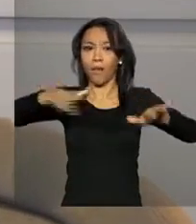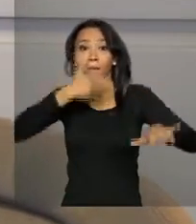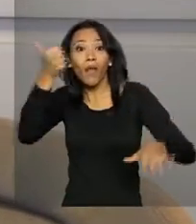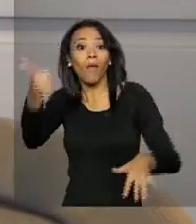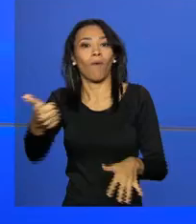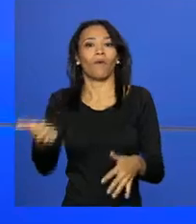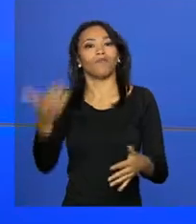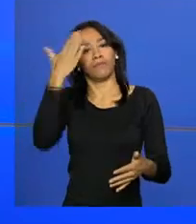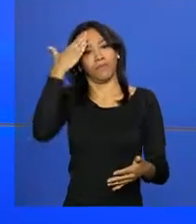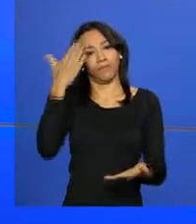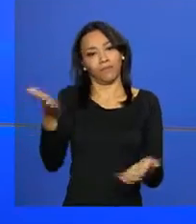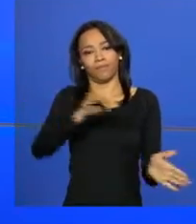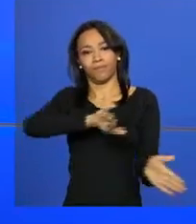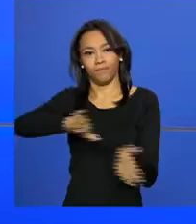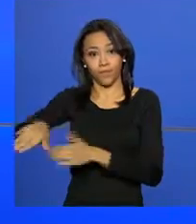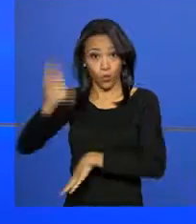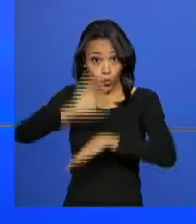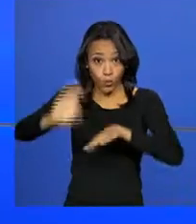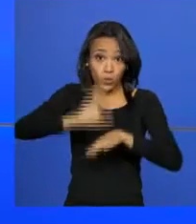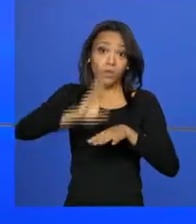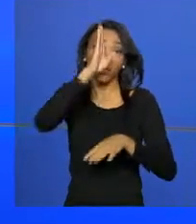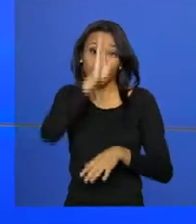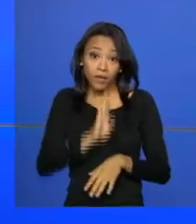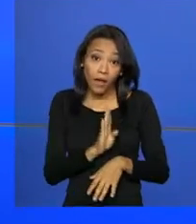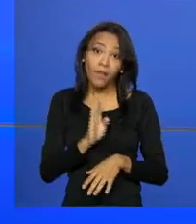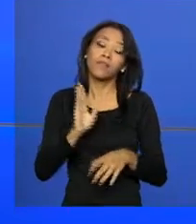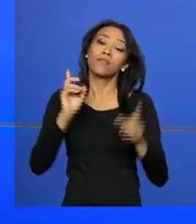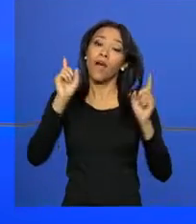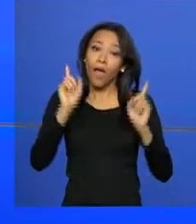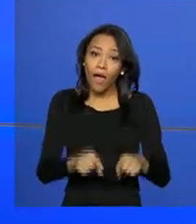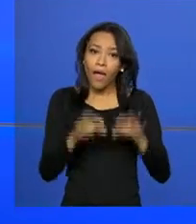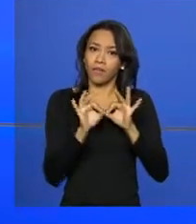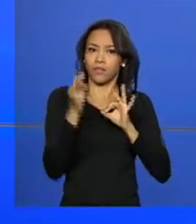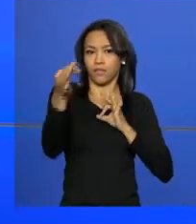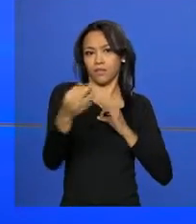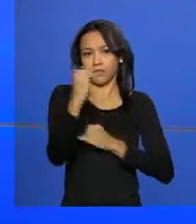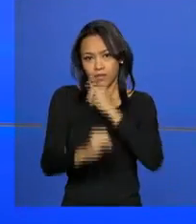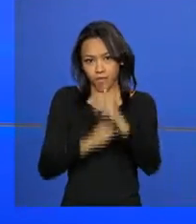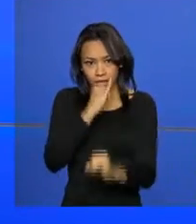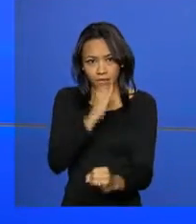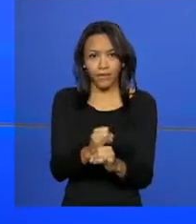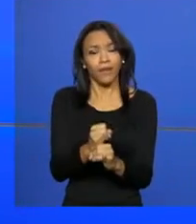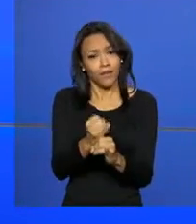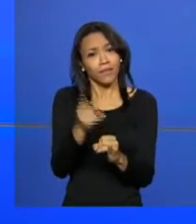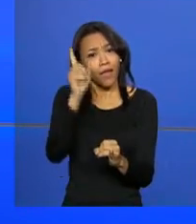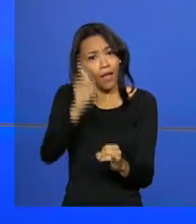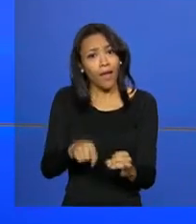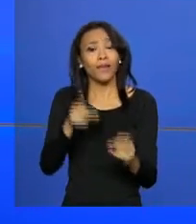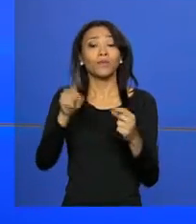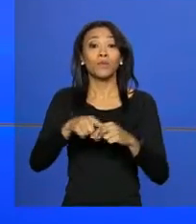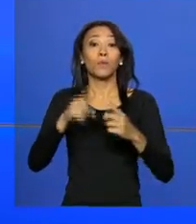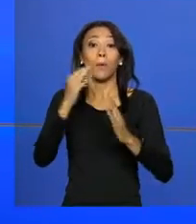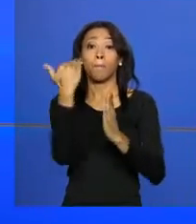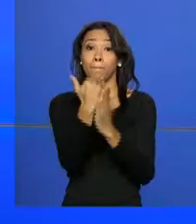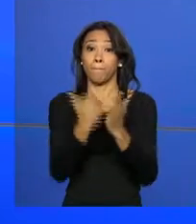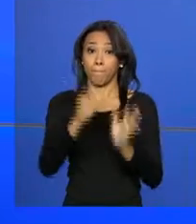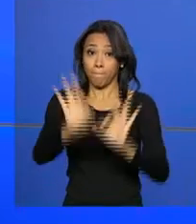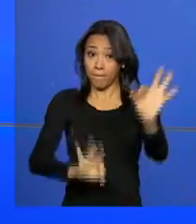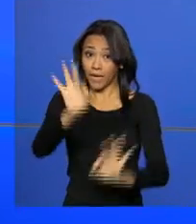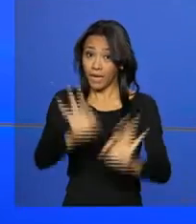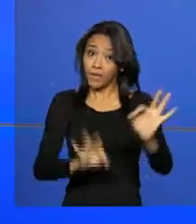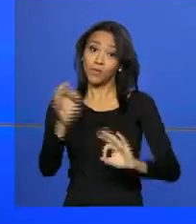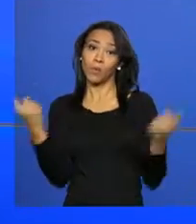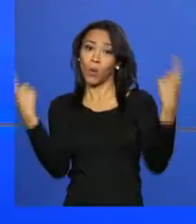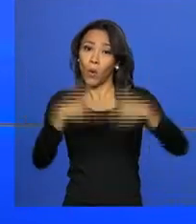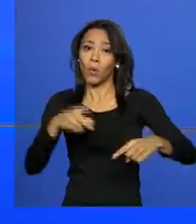respostas. Os cursos são de graça, realizados à distância pela internet, fazem parte do Plano Nacional de Enfrentamento